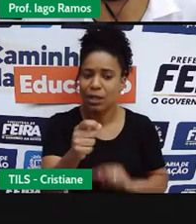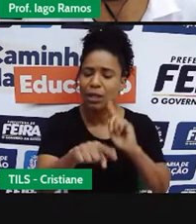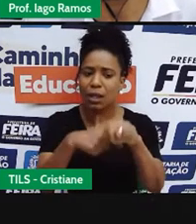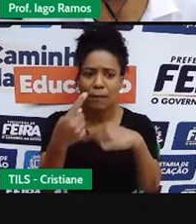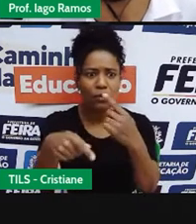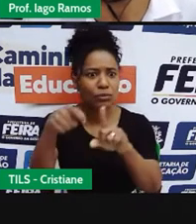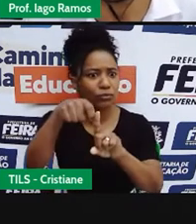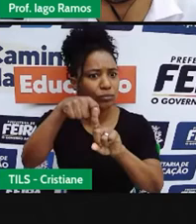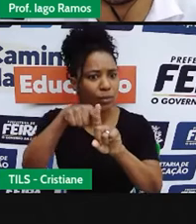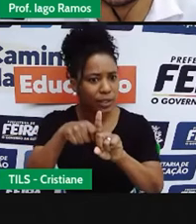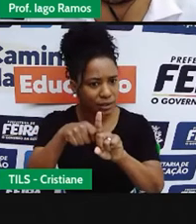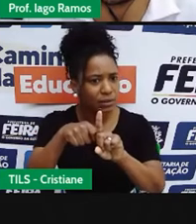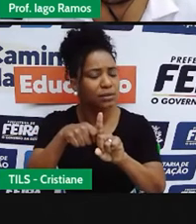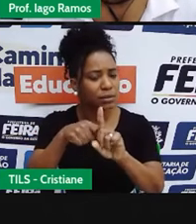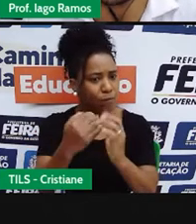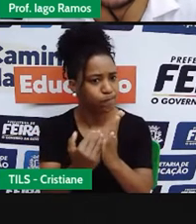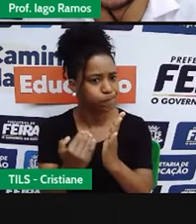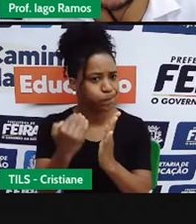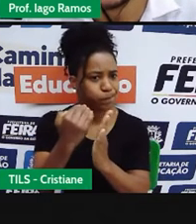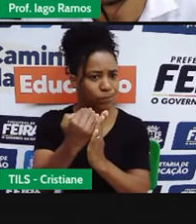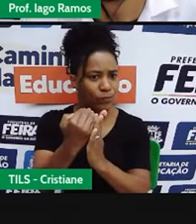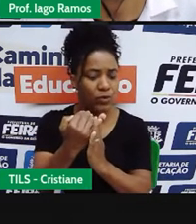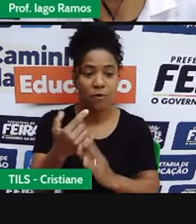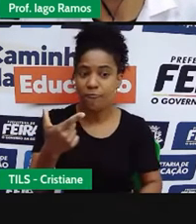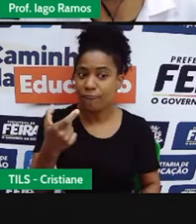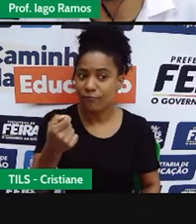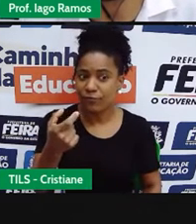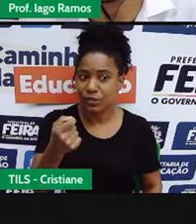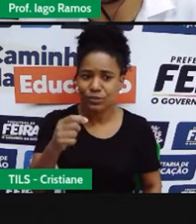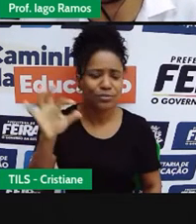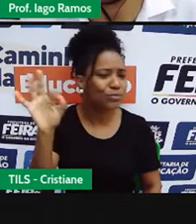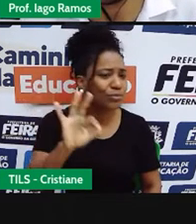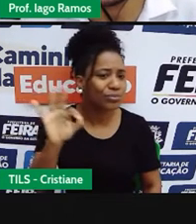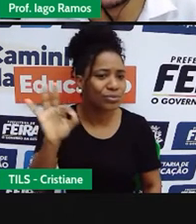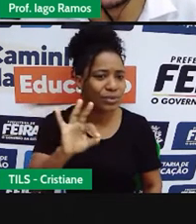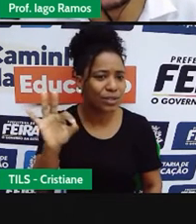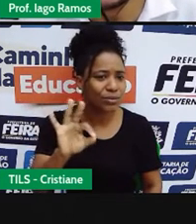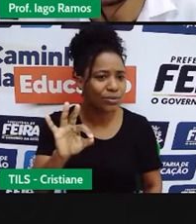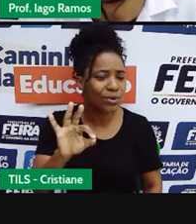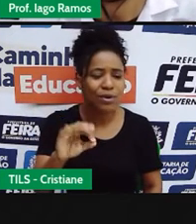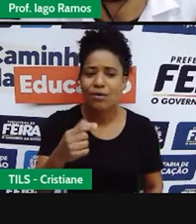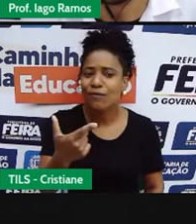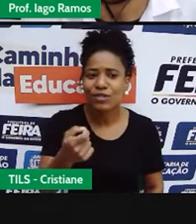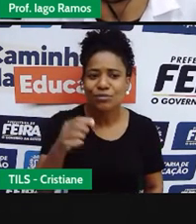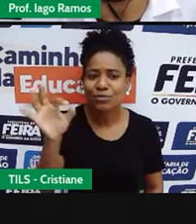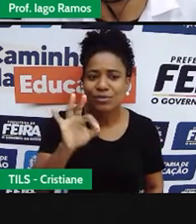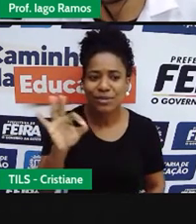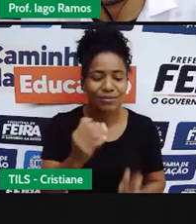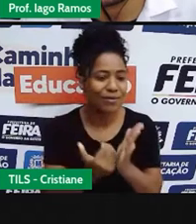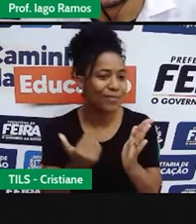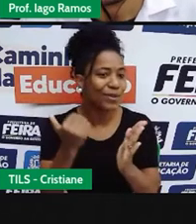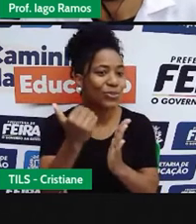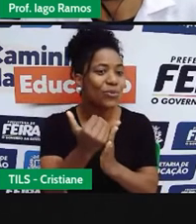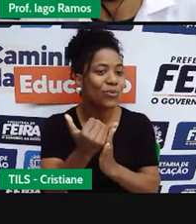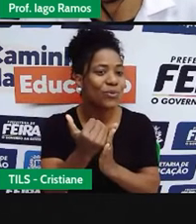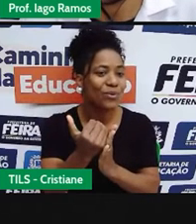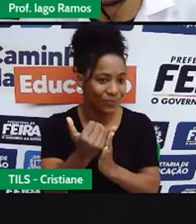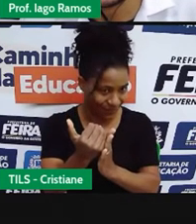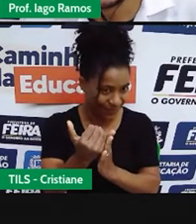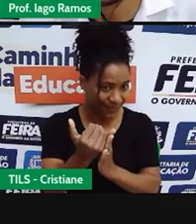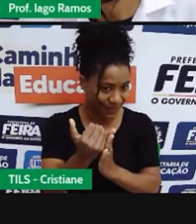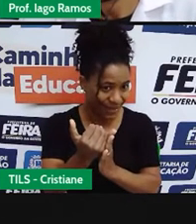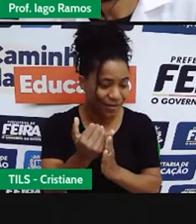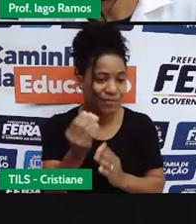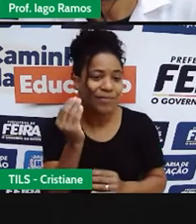sofreu um reajuste de 20%. O que é esse reajuste de 20%? O valor do produto vai